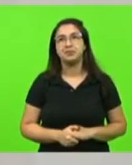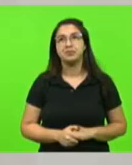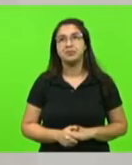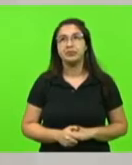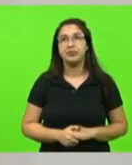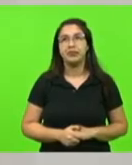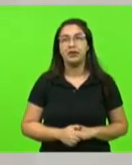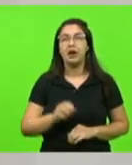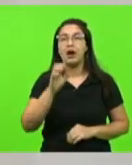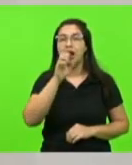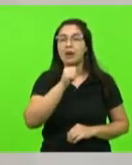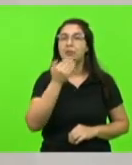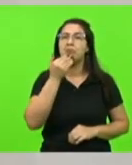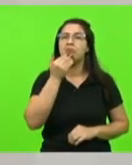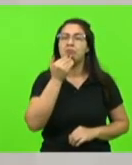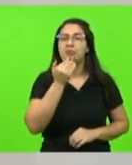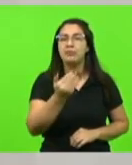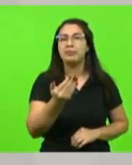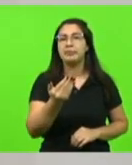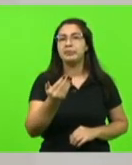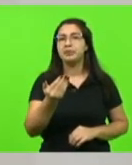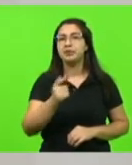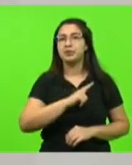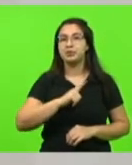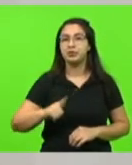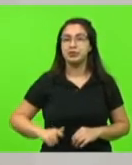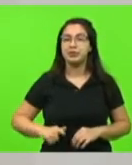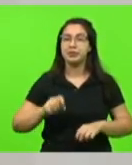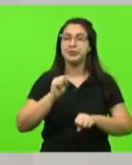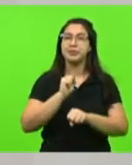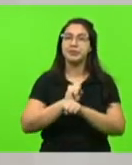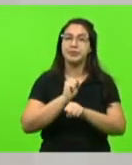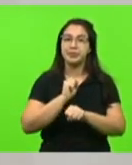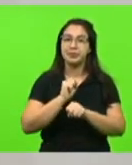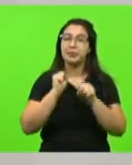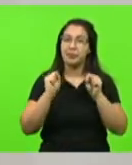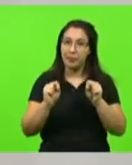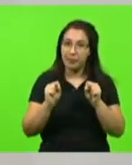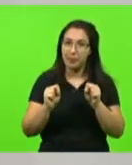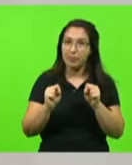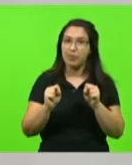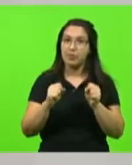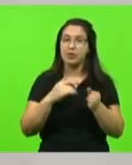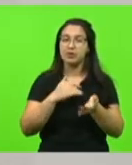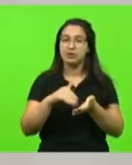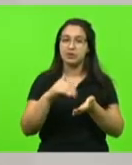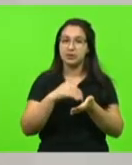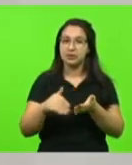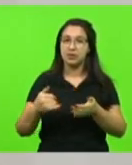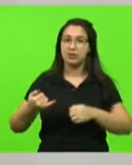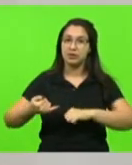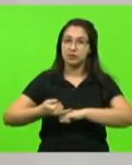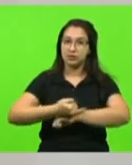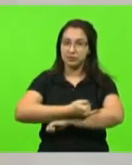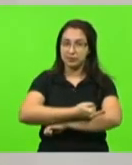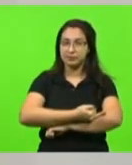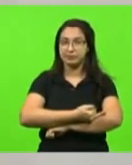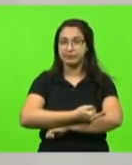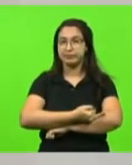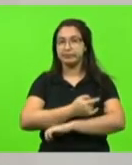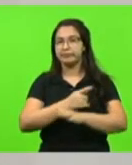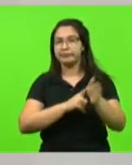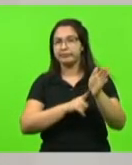fazer um apelo para que o governo possa, por meio da Secretaria de Infraestrutura, averiguar a